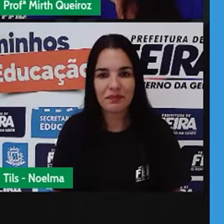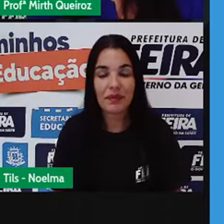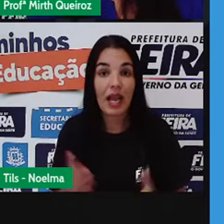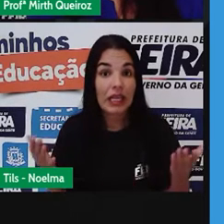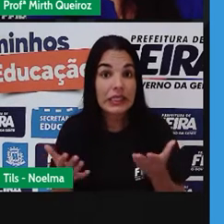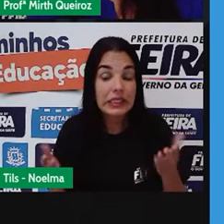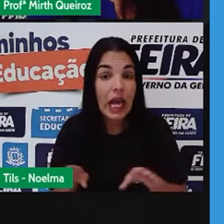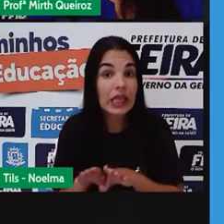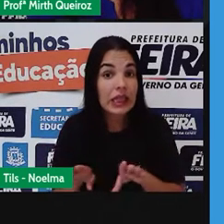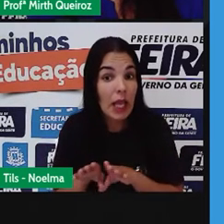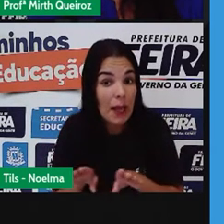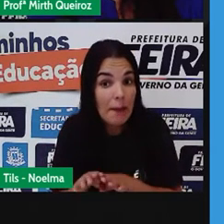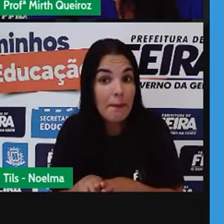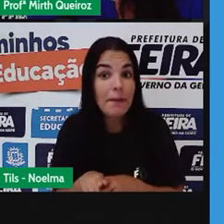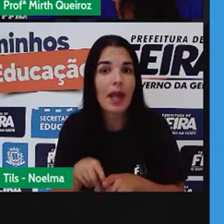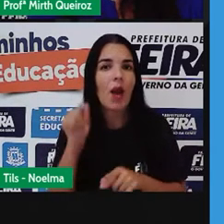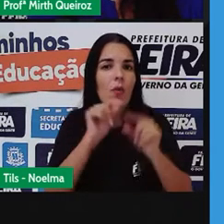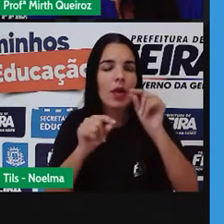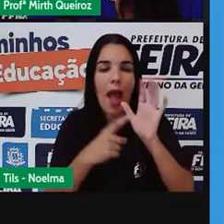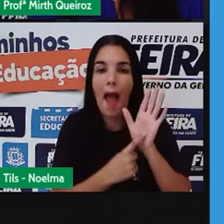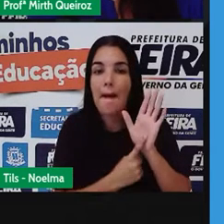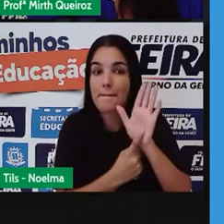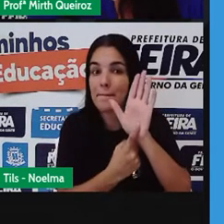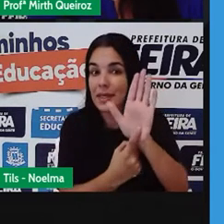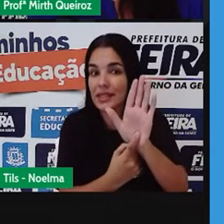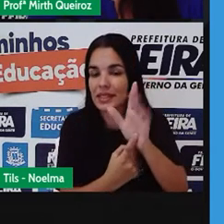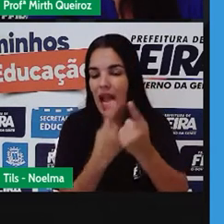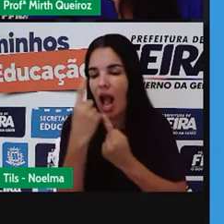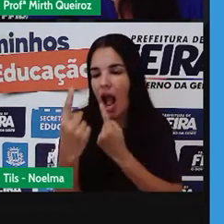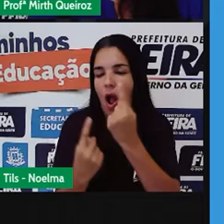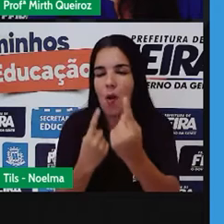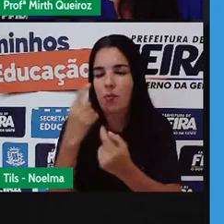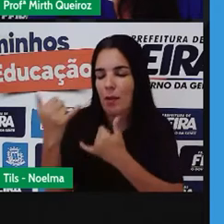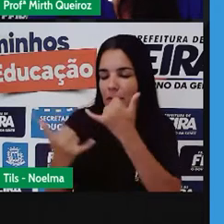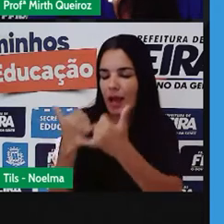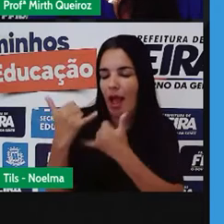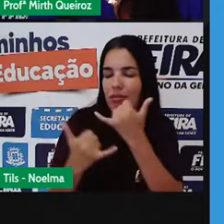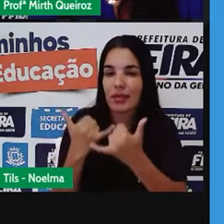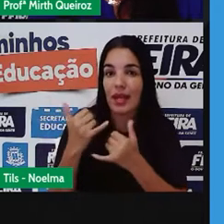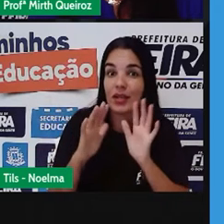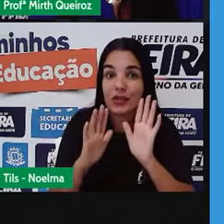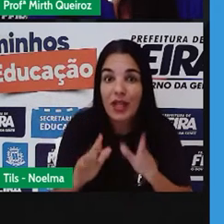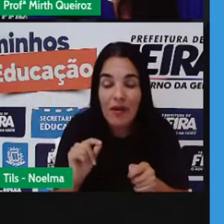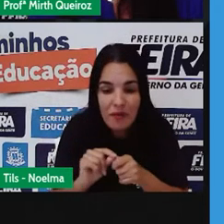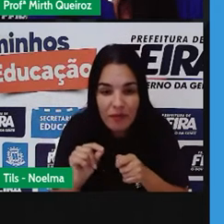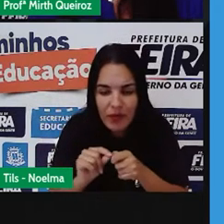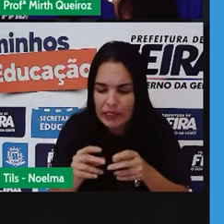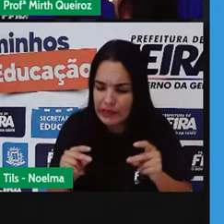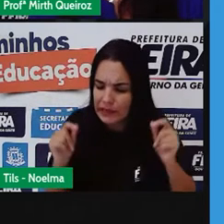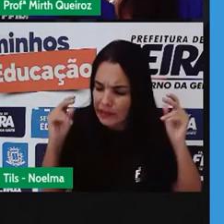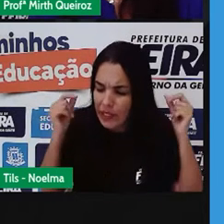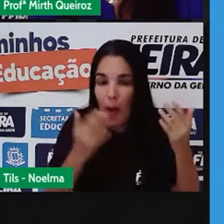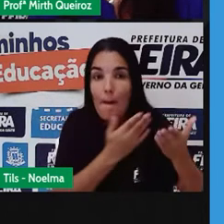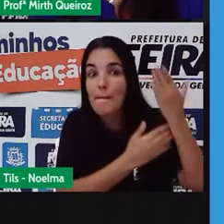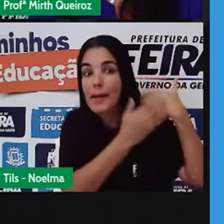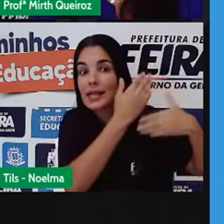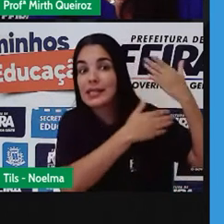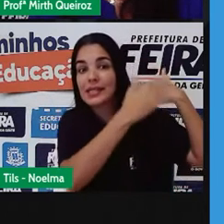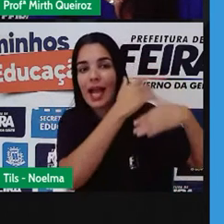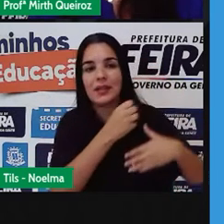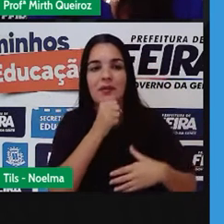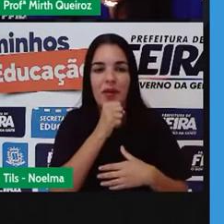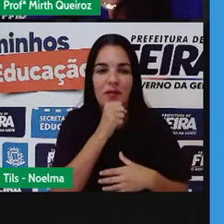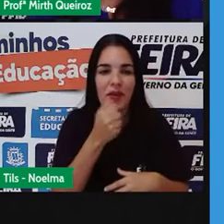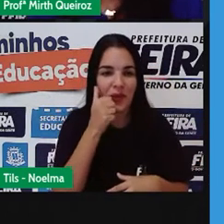E agora nós iremos apresentar algumas dessas brincadeiras que fizeram parte aí da infância dos nossos